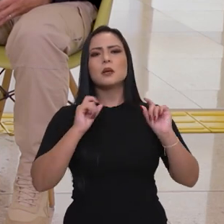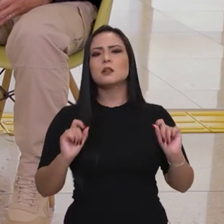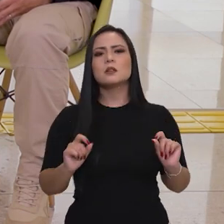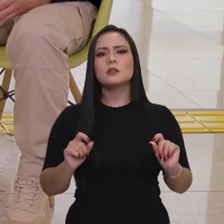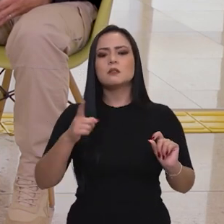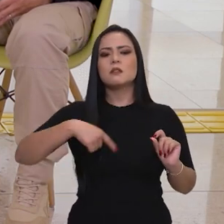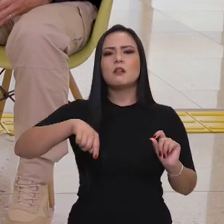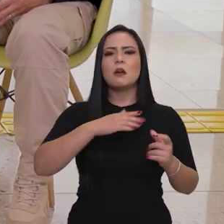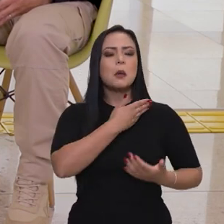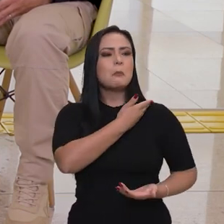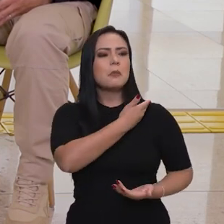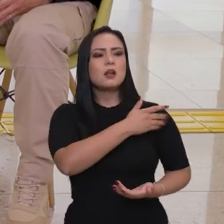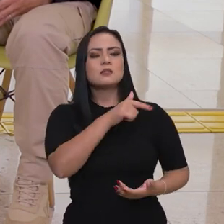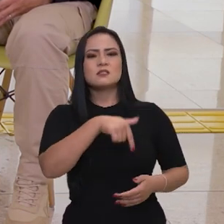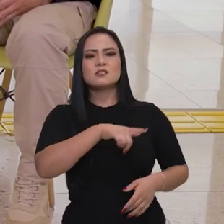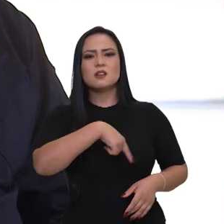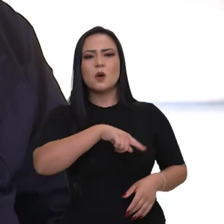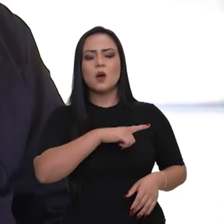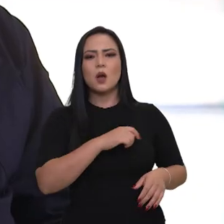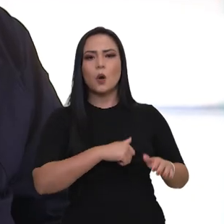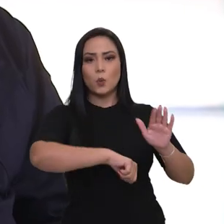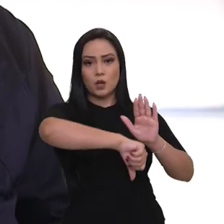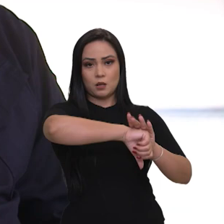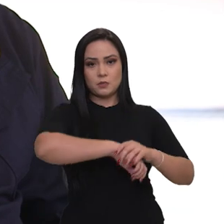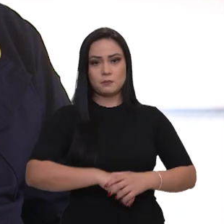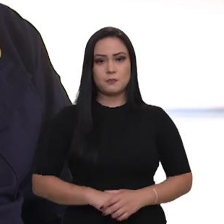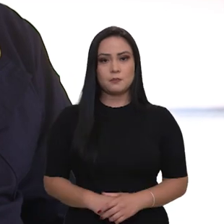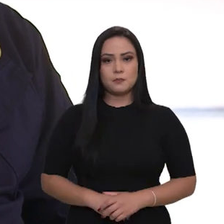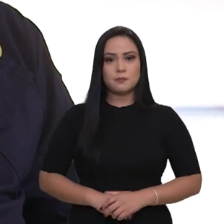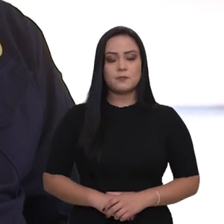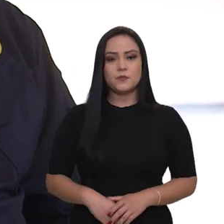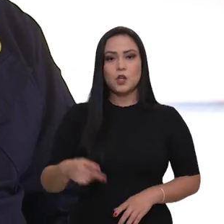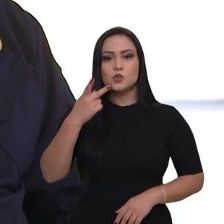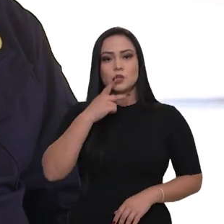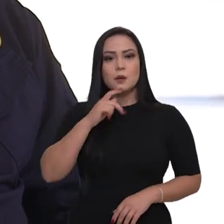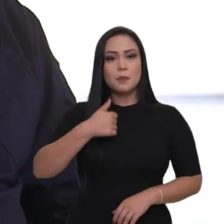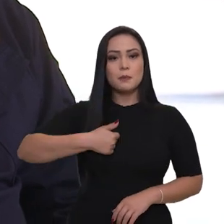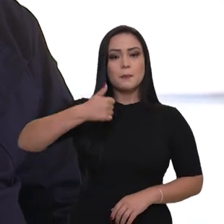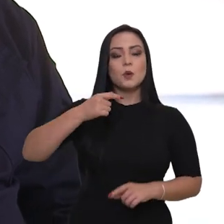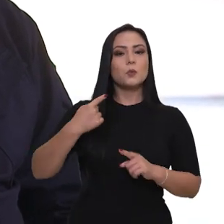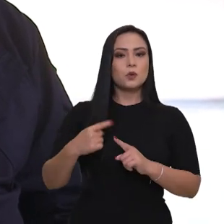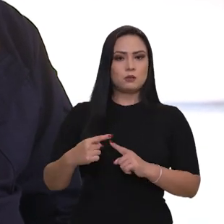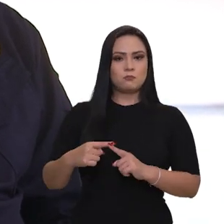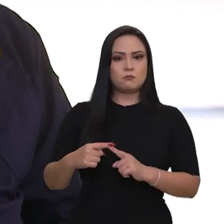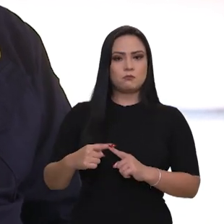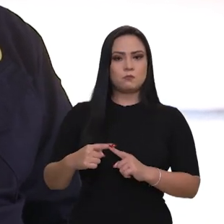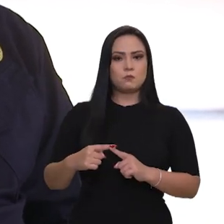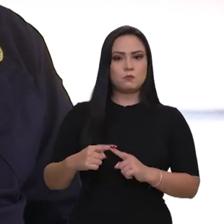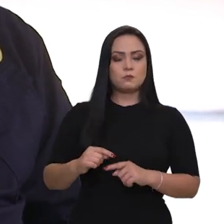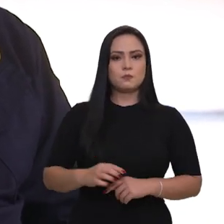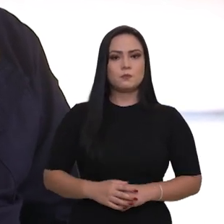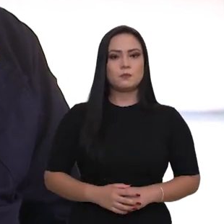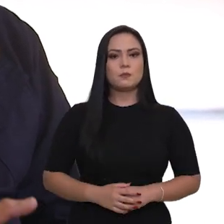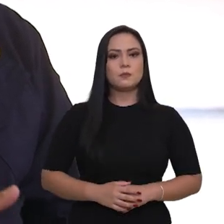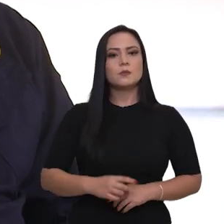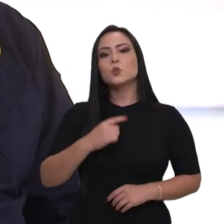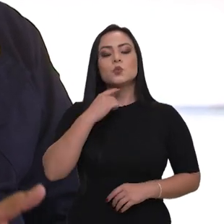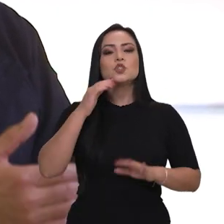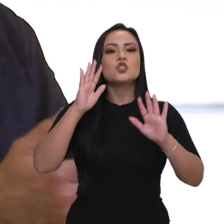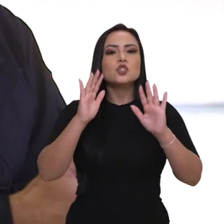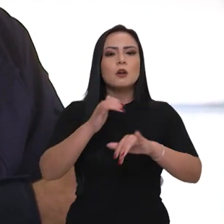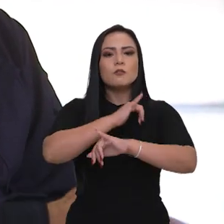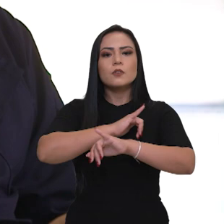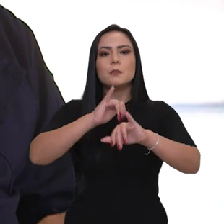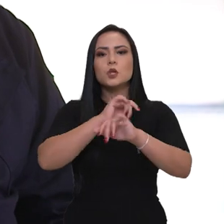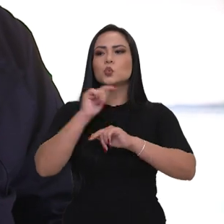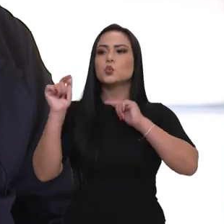maior dessa repressão ao crime? Eu diria que isso, primeiro, por uma questão